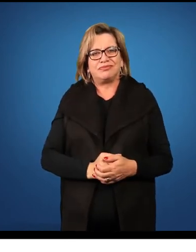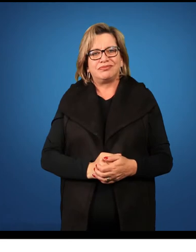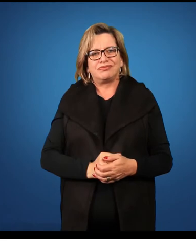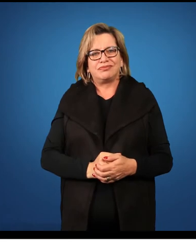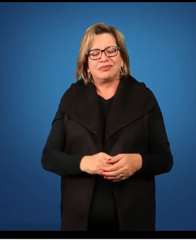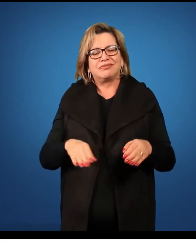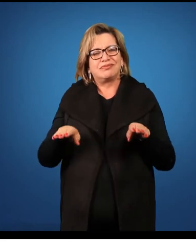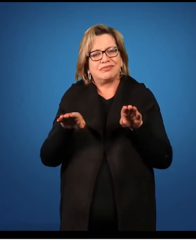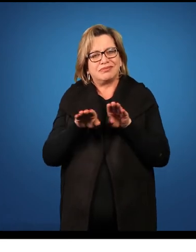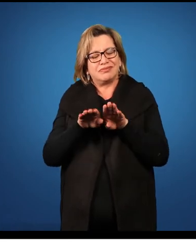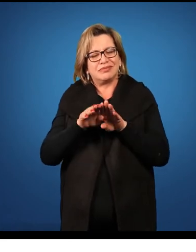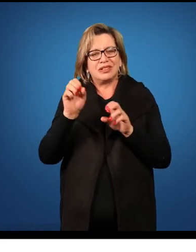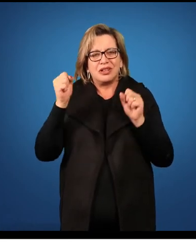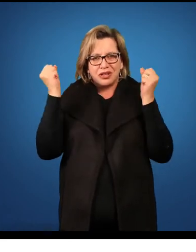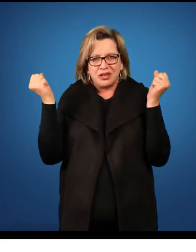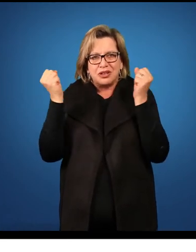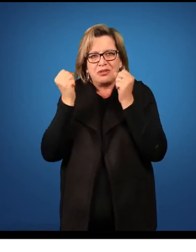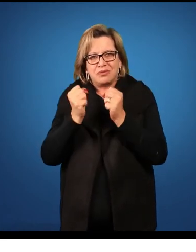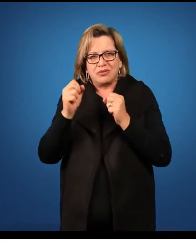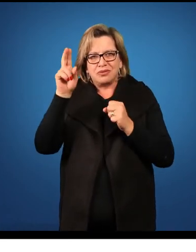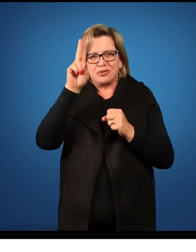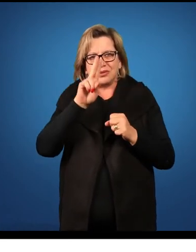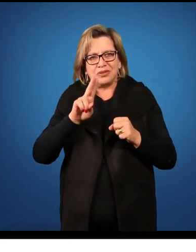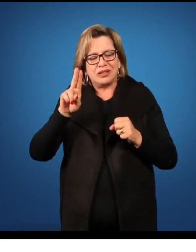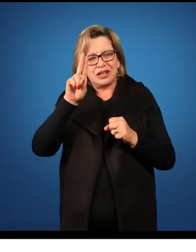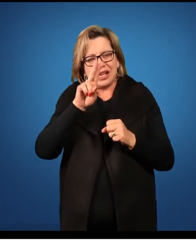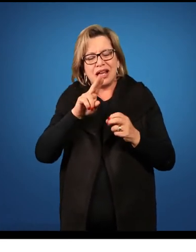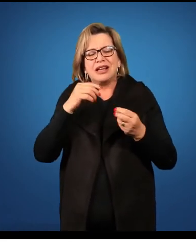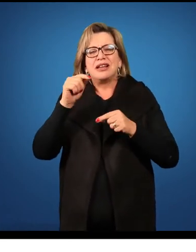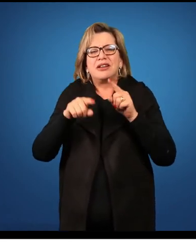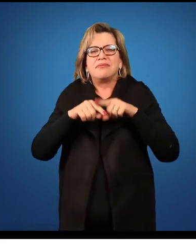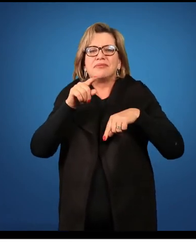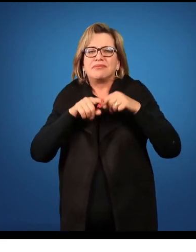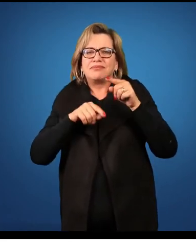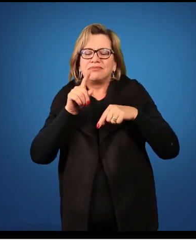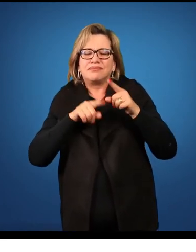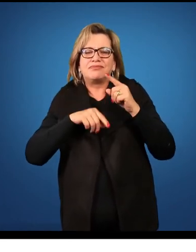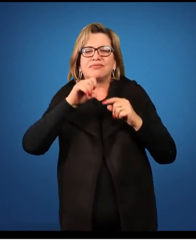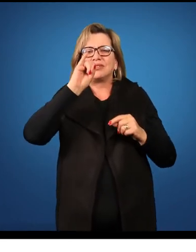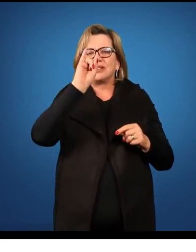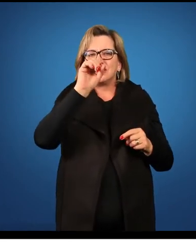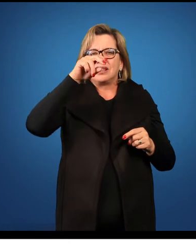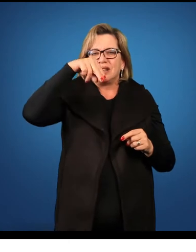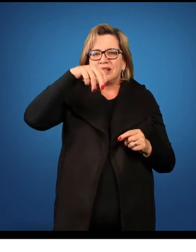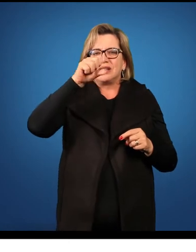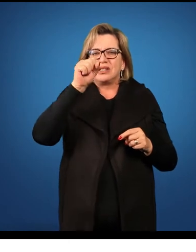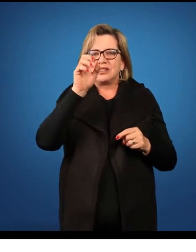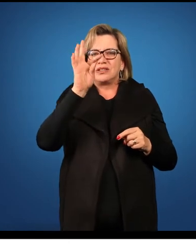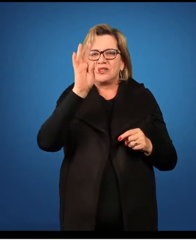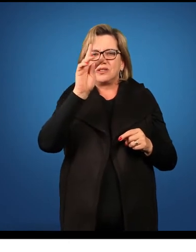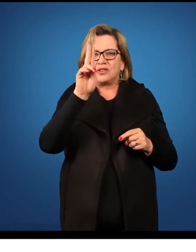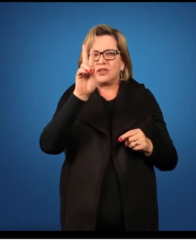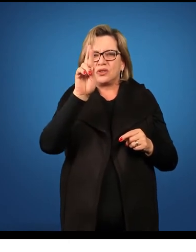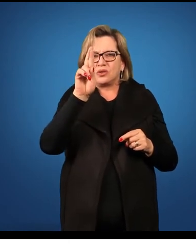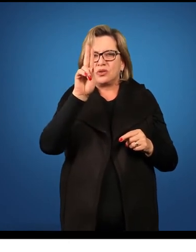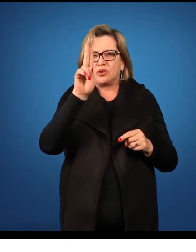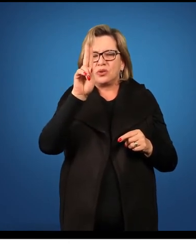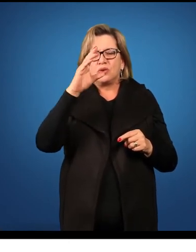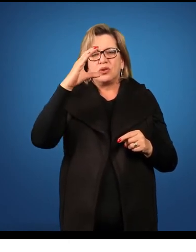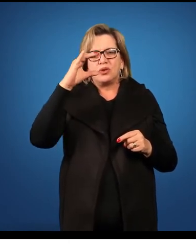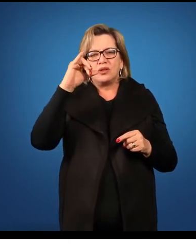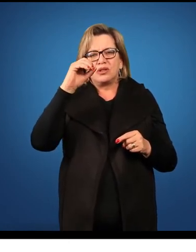Nós também podemos utilizar recursos instrucionais que seriam, nesse caso, qualquer recurso como gráfico,